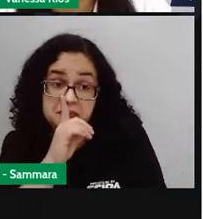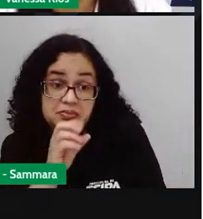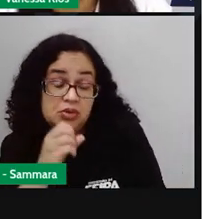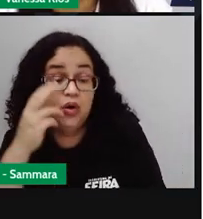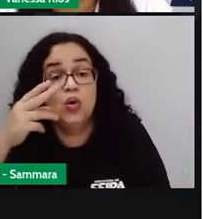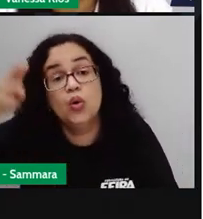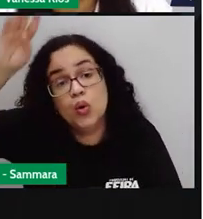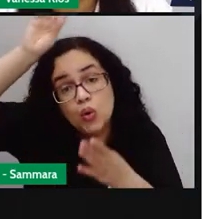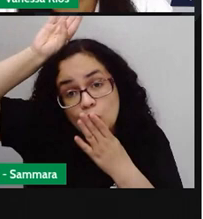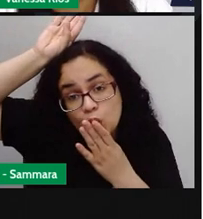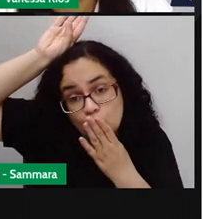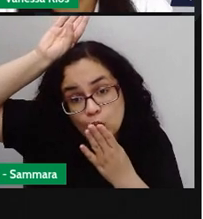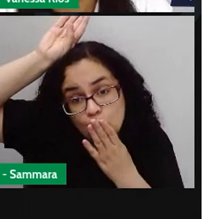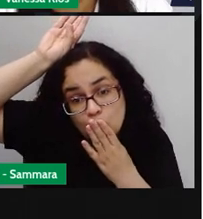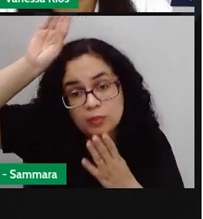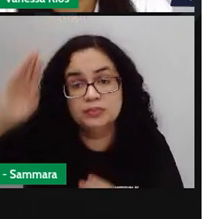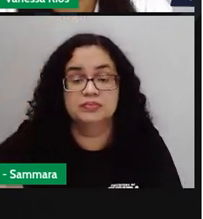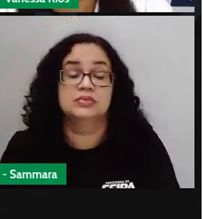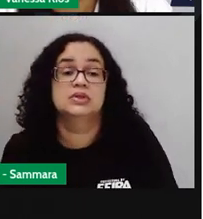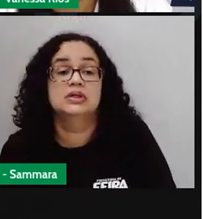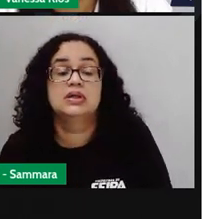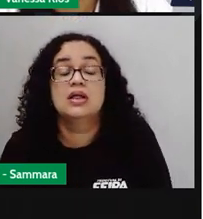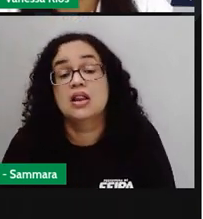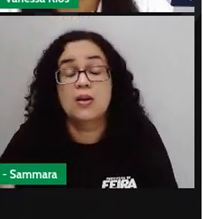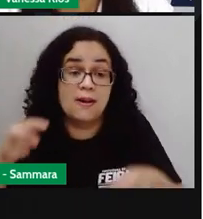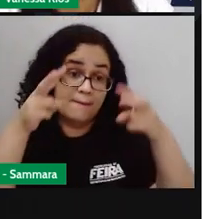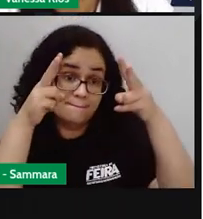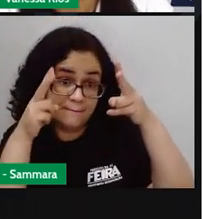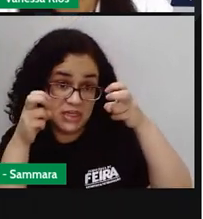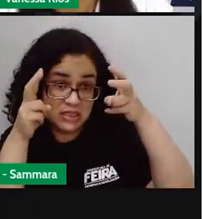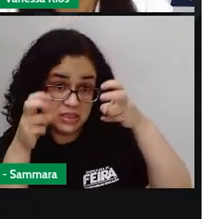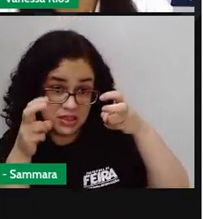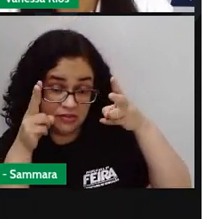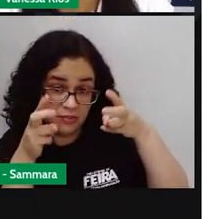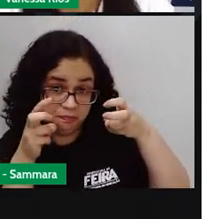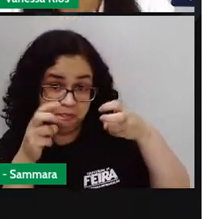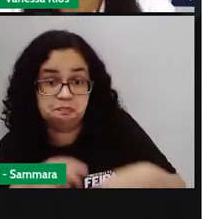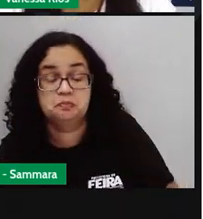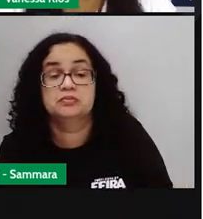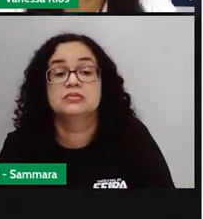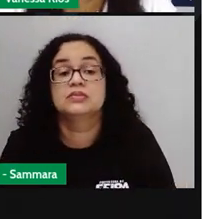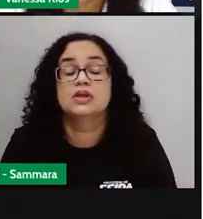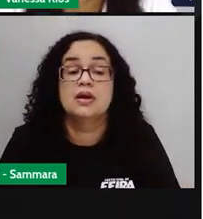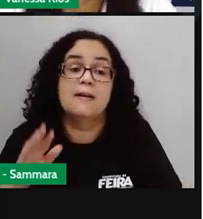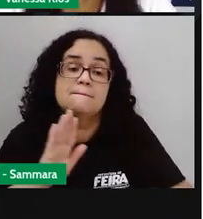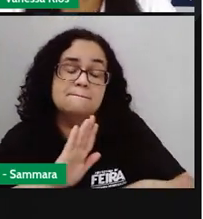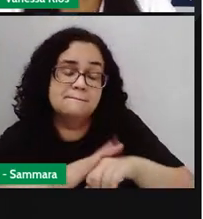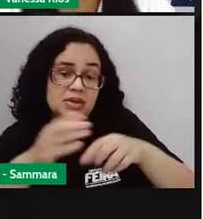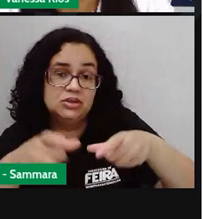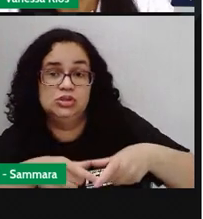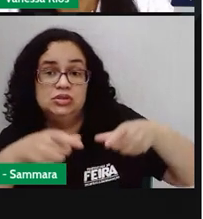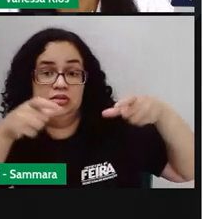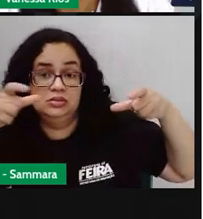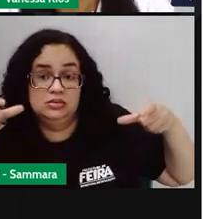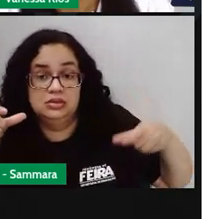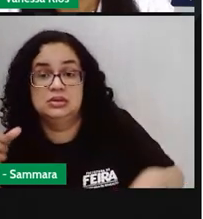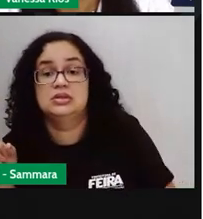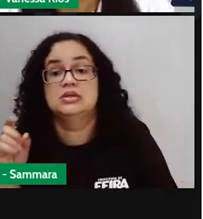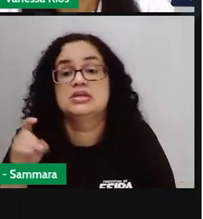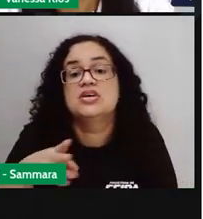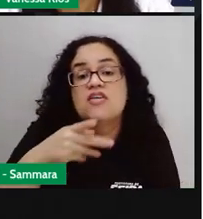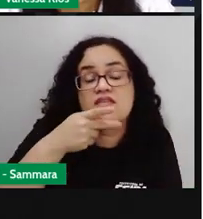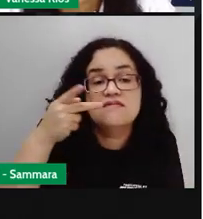indígena. Então, é interessante observar que mais da metade da população se